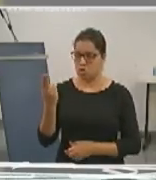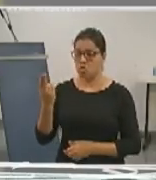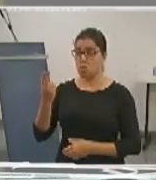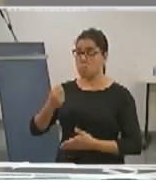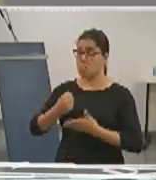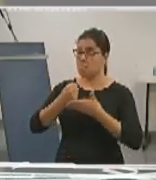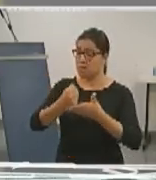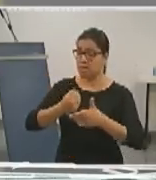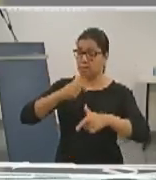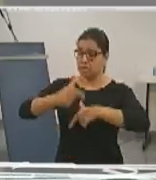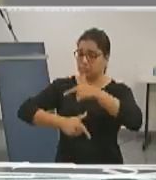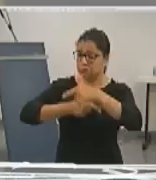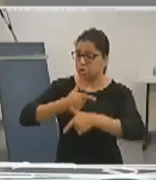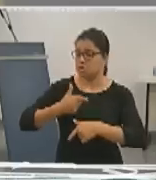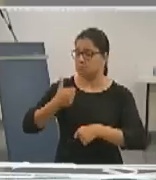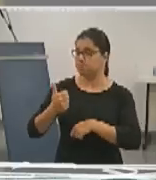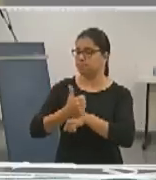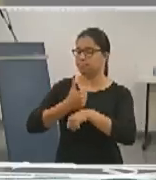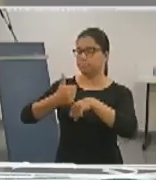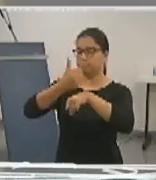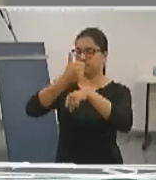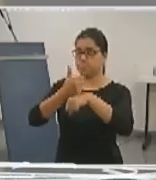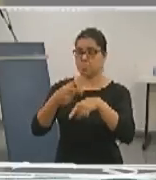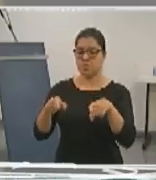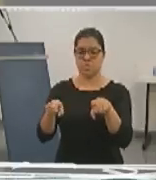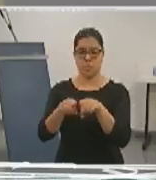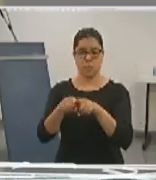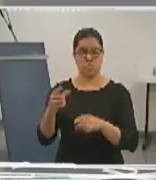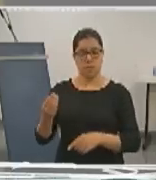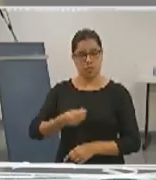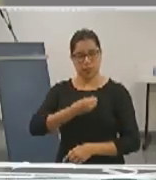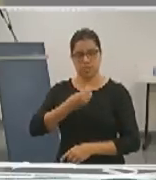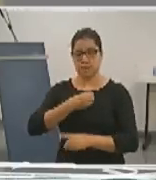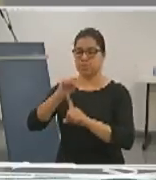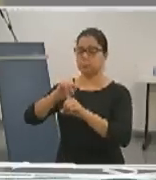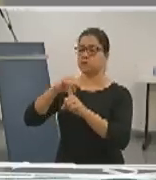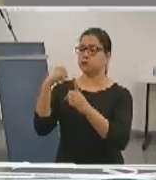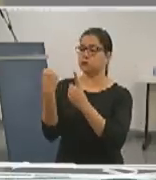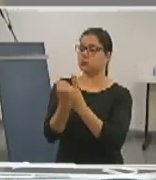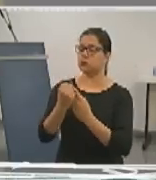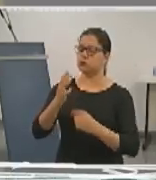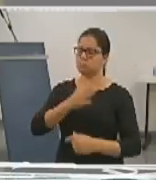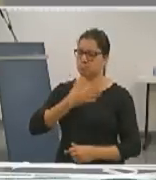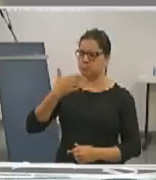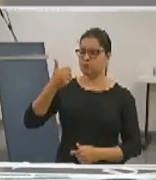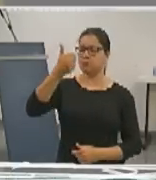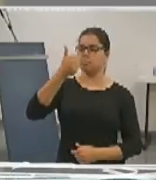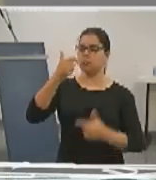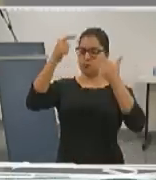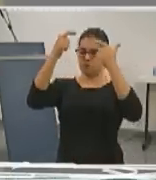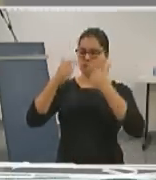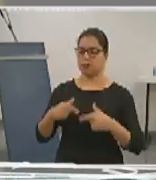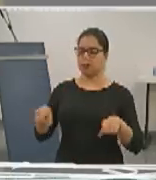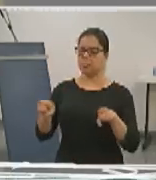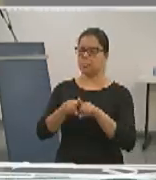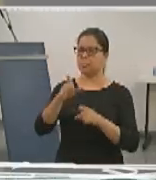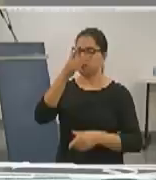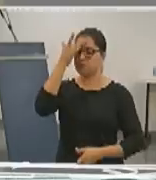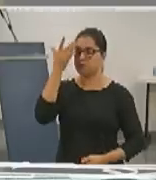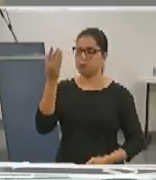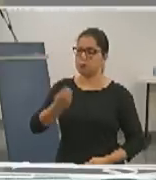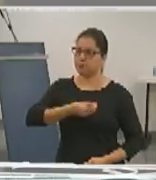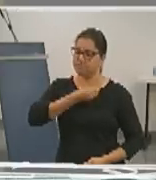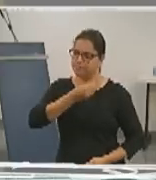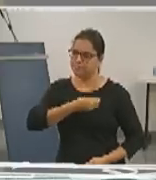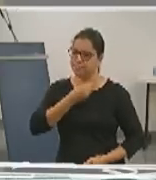de excelência, buscando a participação social, o bem-estar e a qualidade de vida dos colaboradores. A chapa 1,